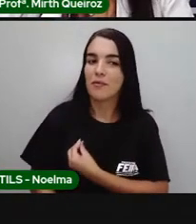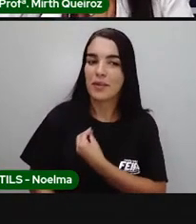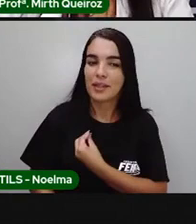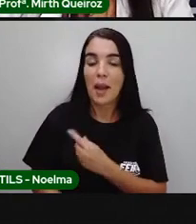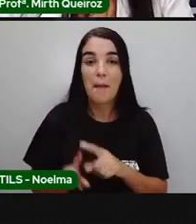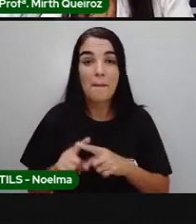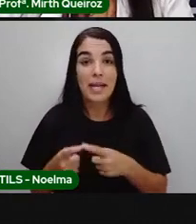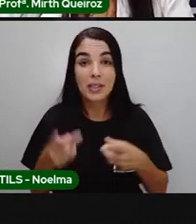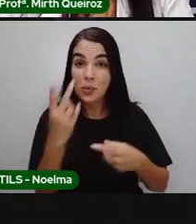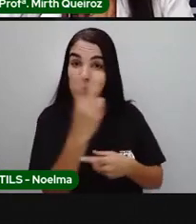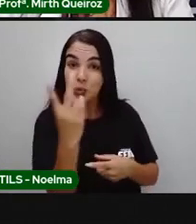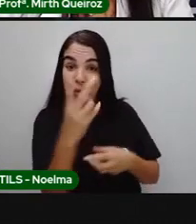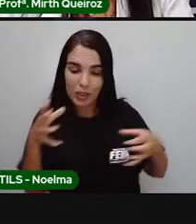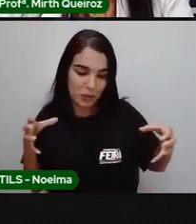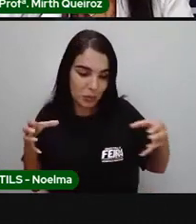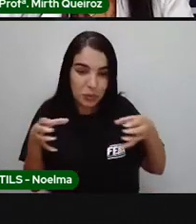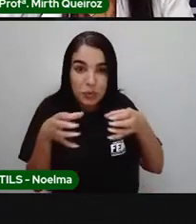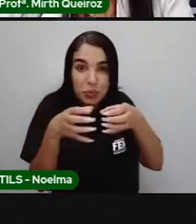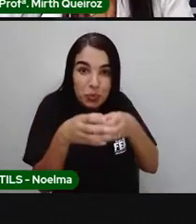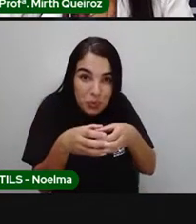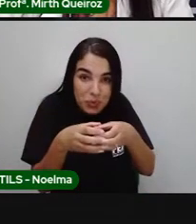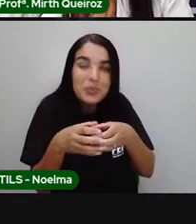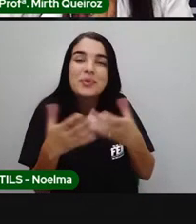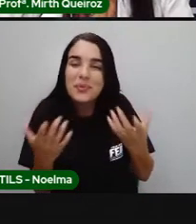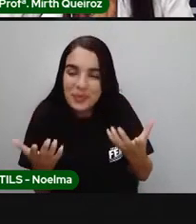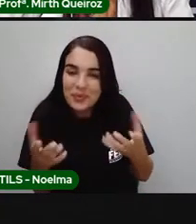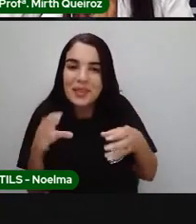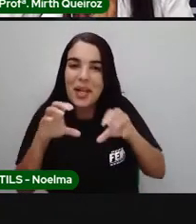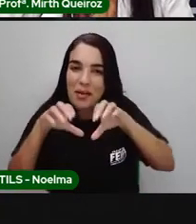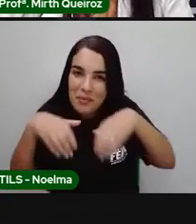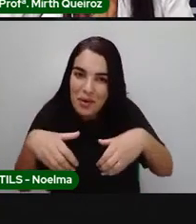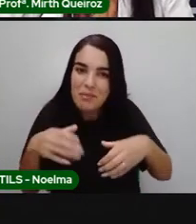formam o ecossistema, né?